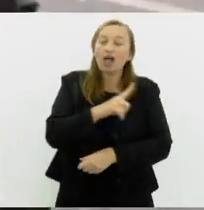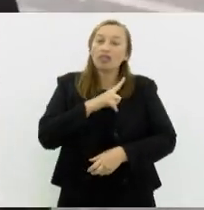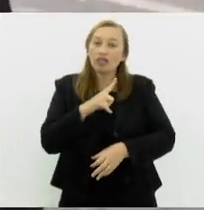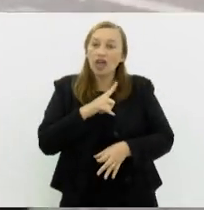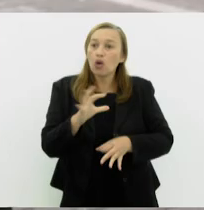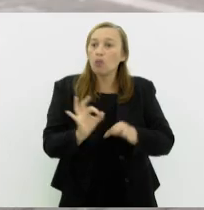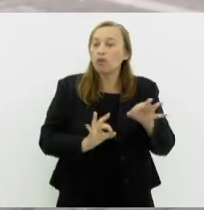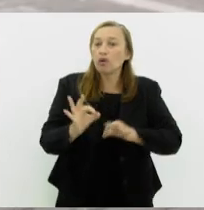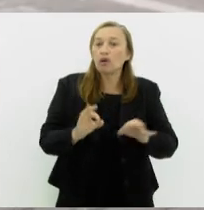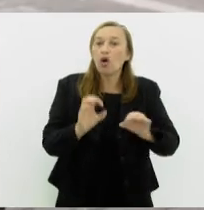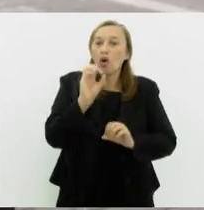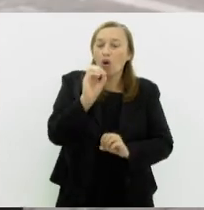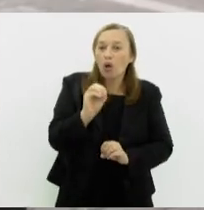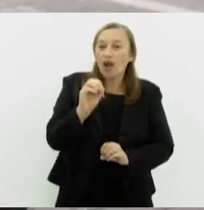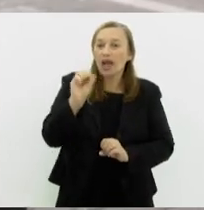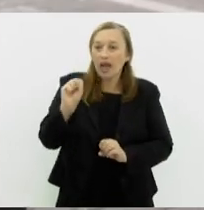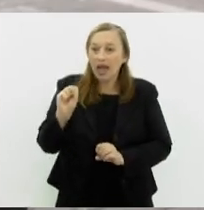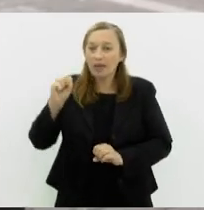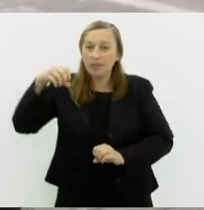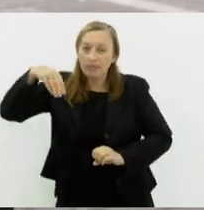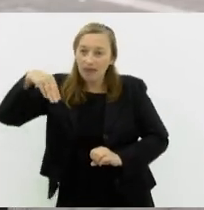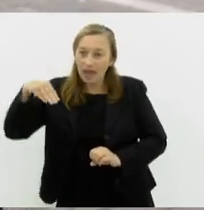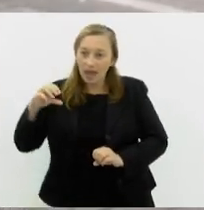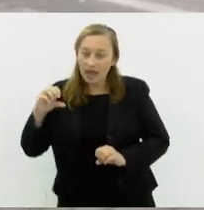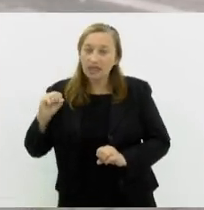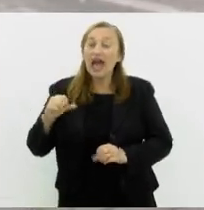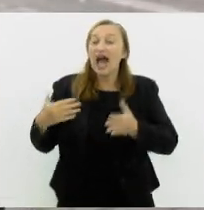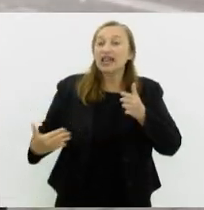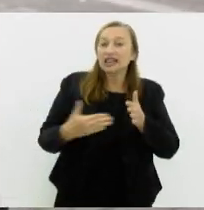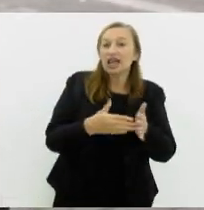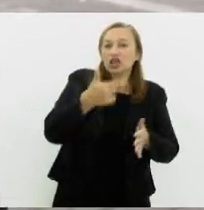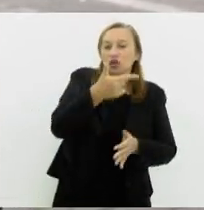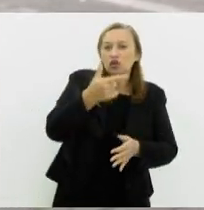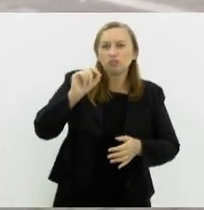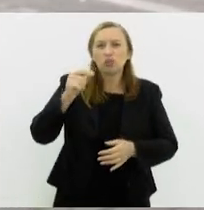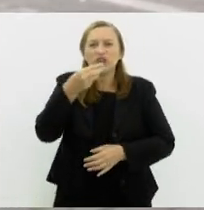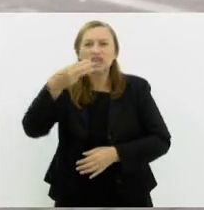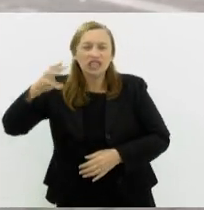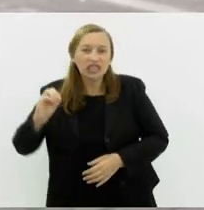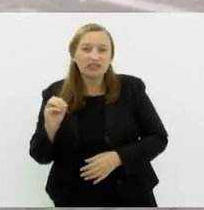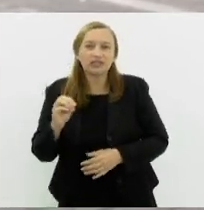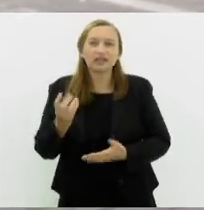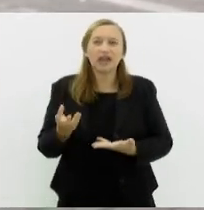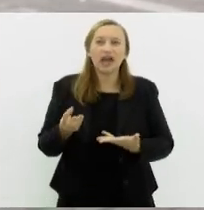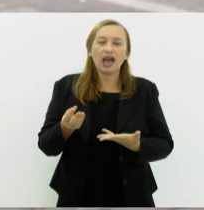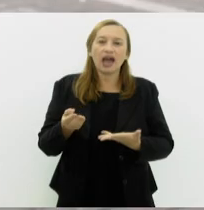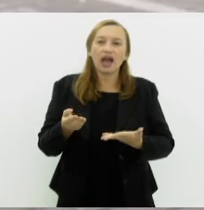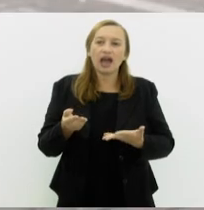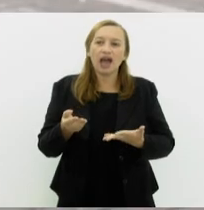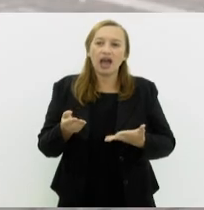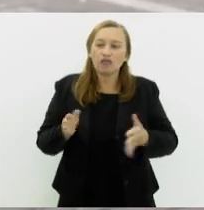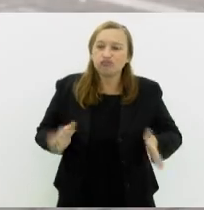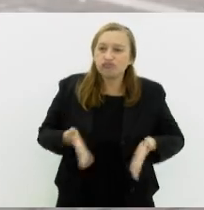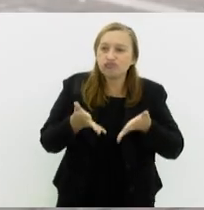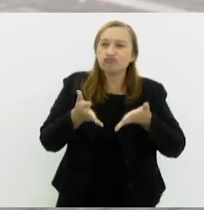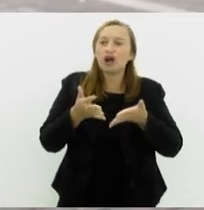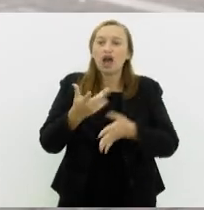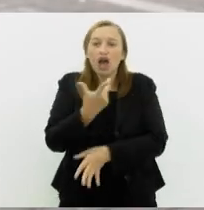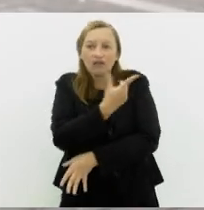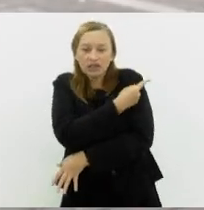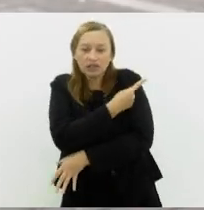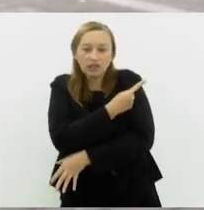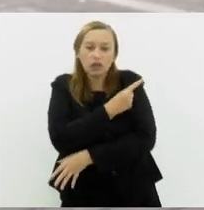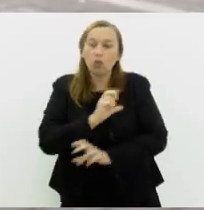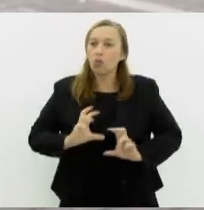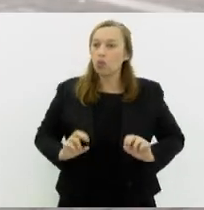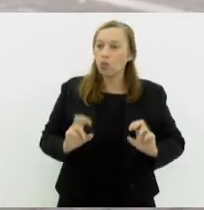até da OMS para tentar chegar até 2030 a tentar erradicar, através da vacinação, o câncer de